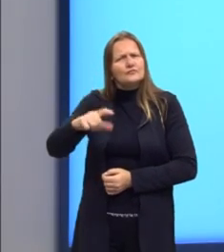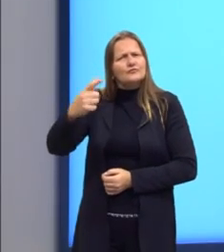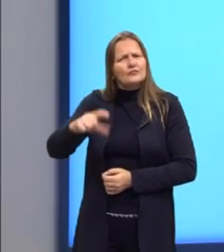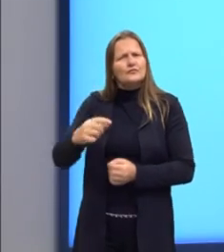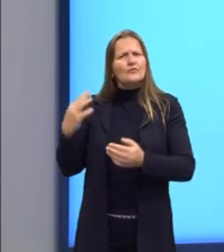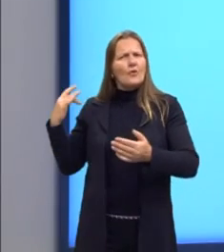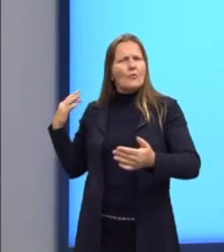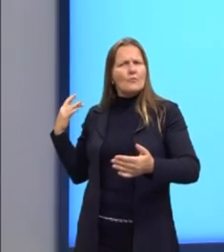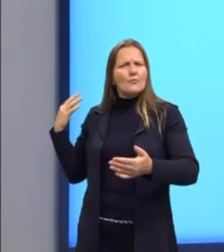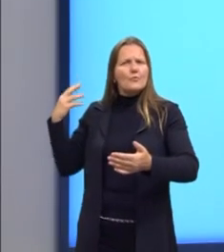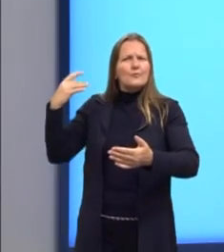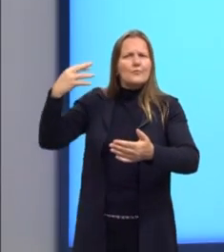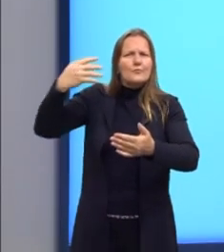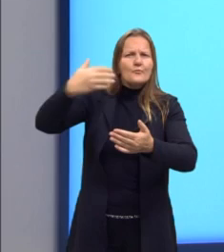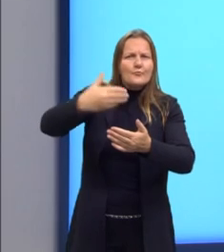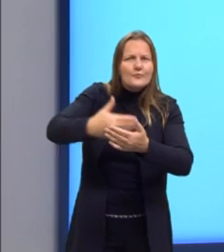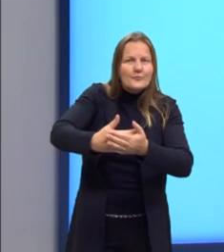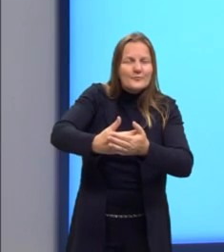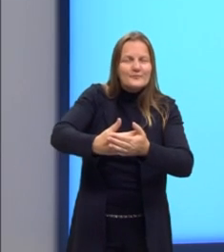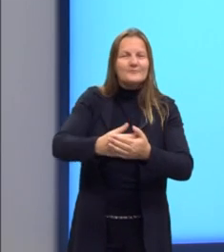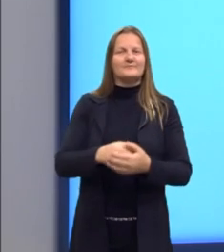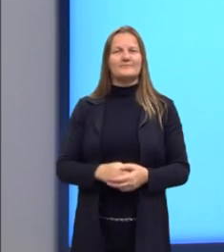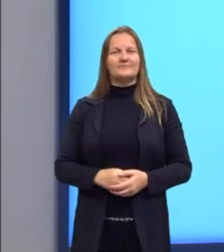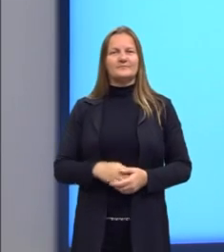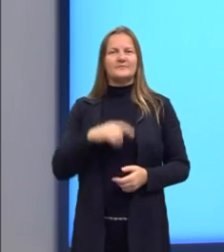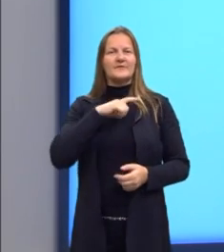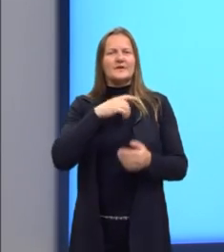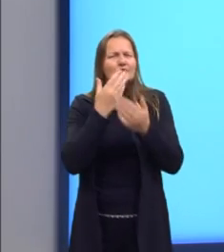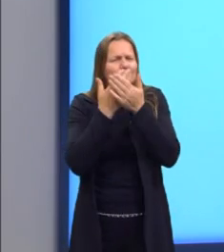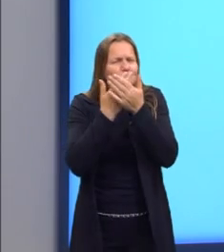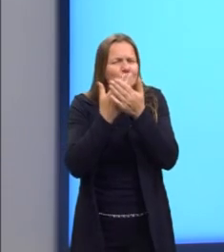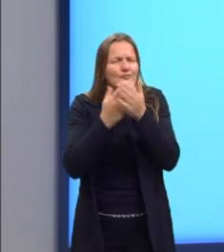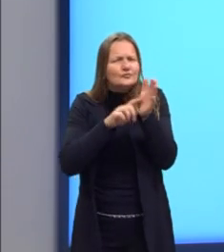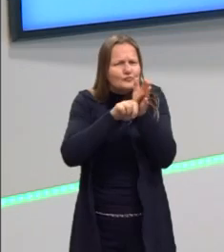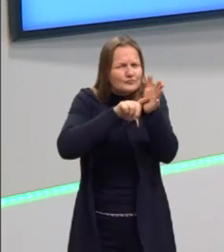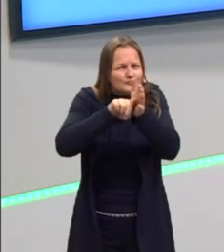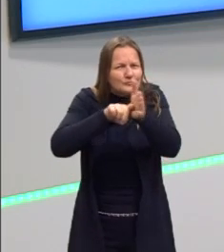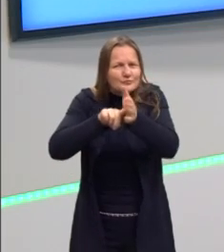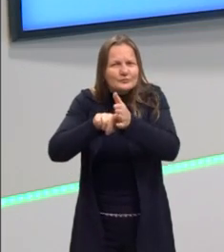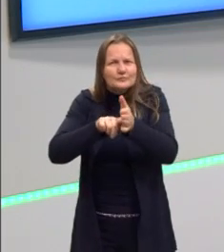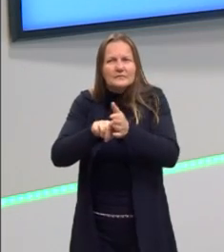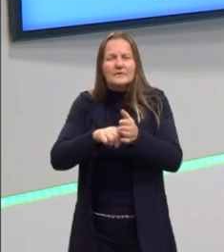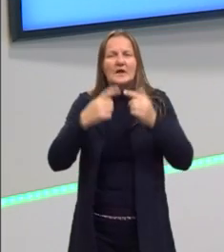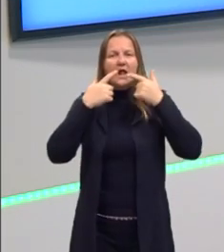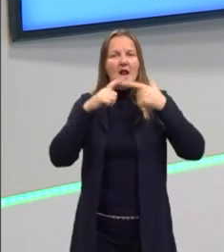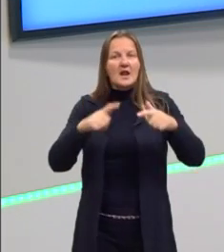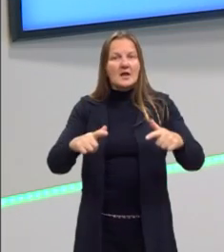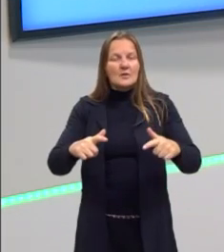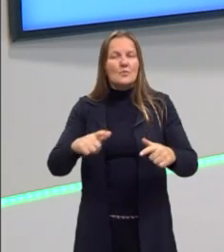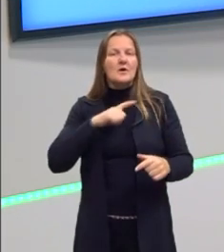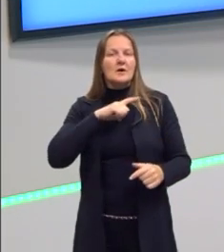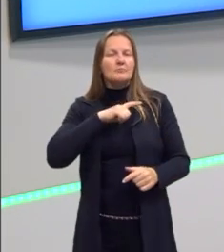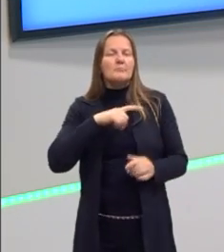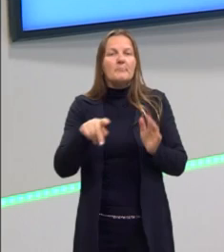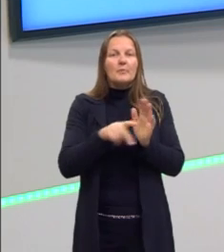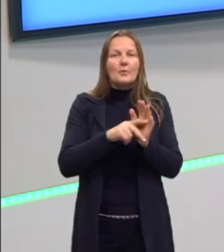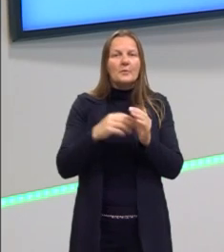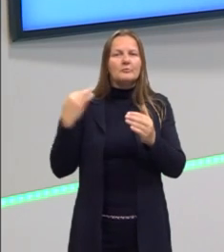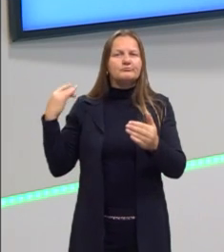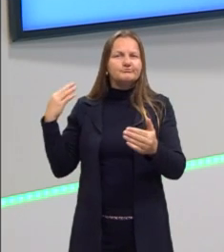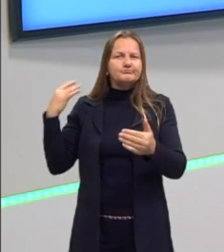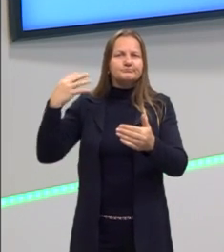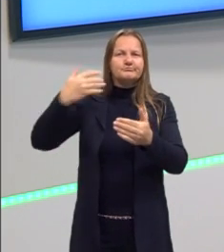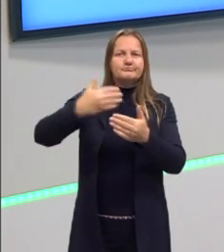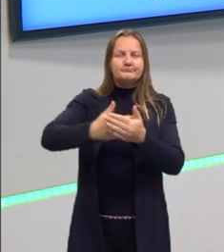nossa linha do tempo. A gente tem estudos que analisam a língua através do tempo, estudos